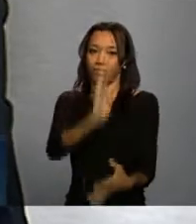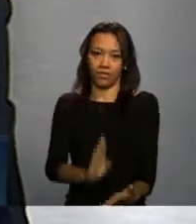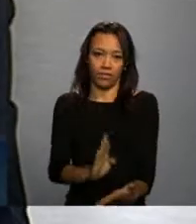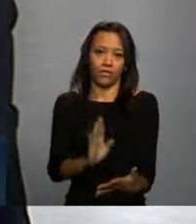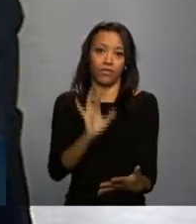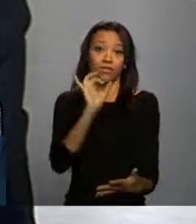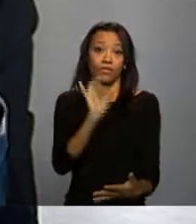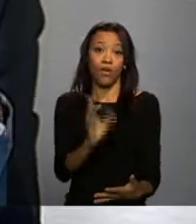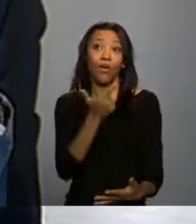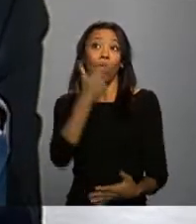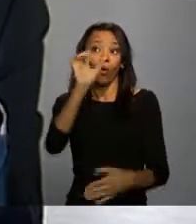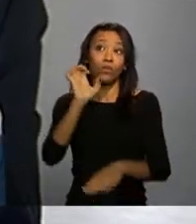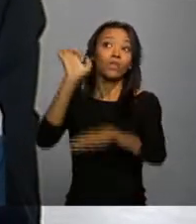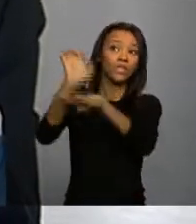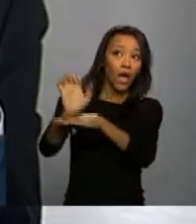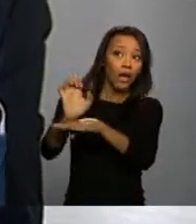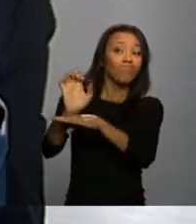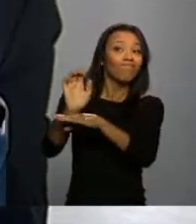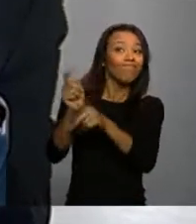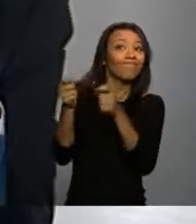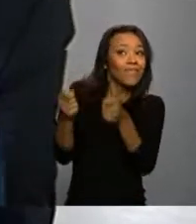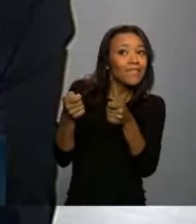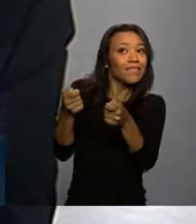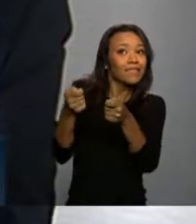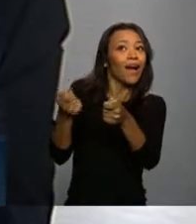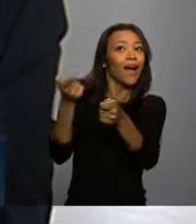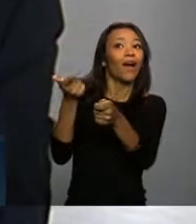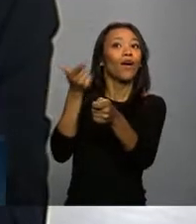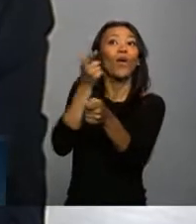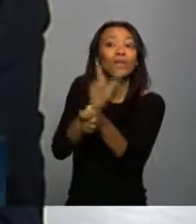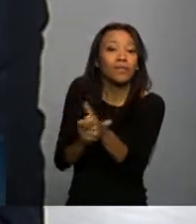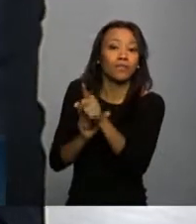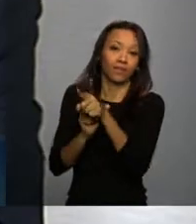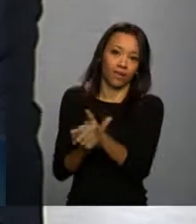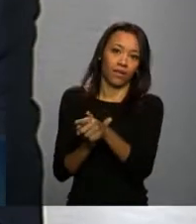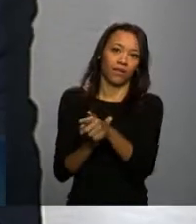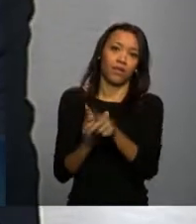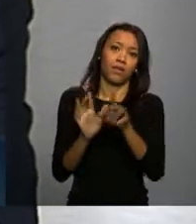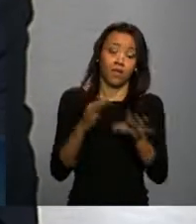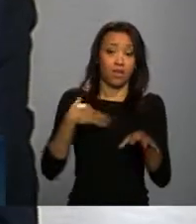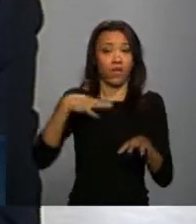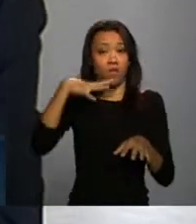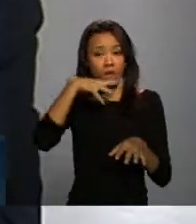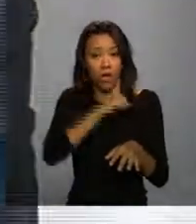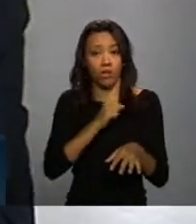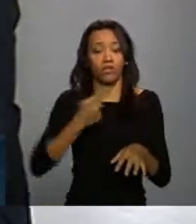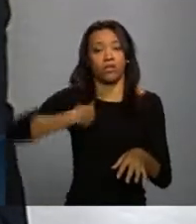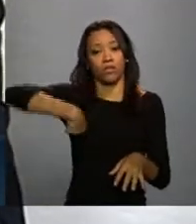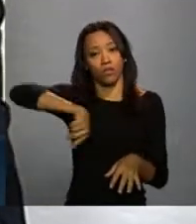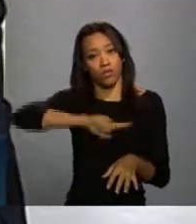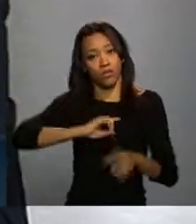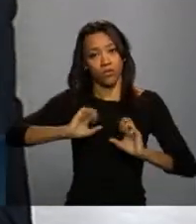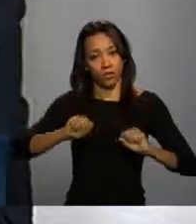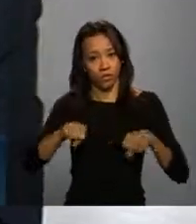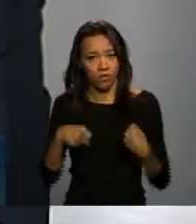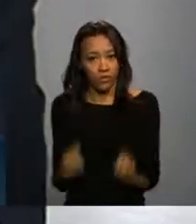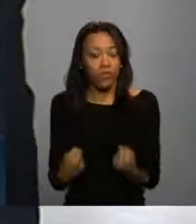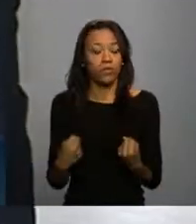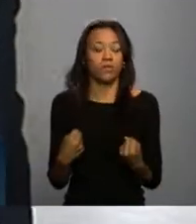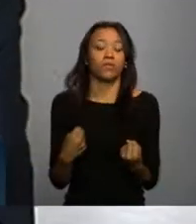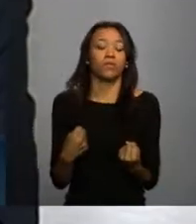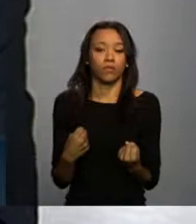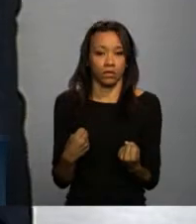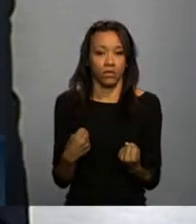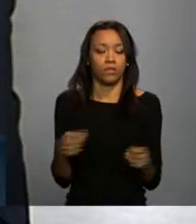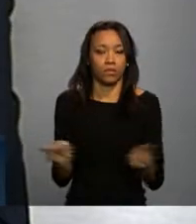só um ou outro estado vão conseguir porque já partiam de um certo patamar, e eu acho que o grande esforço e talvez o grande